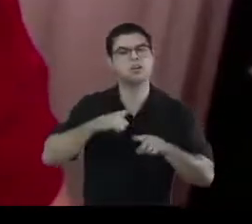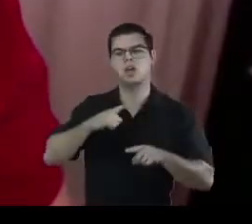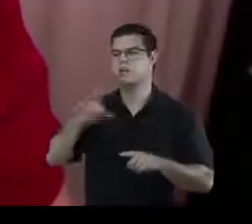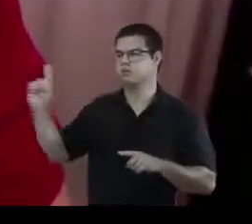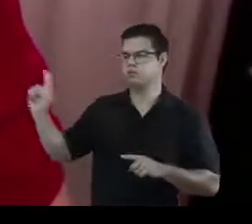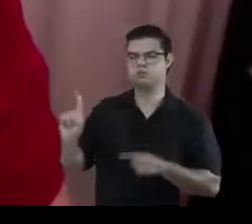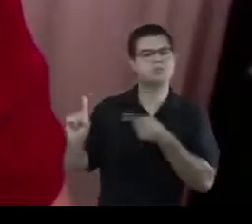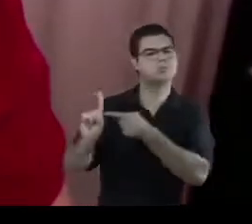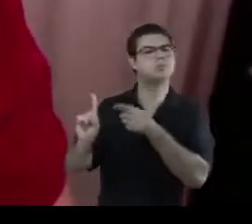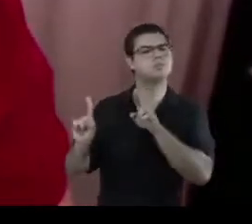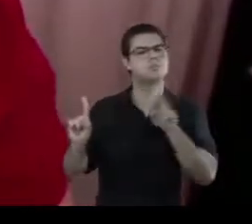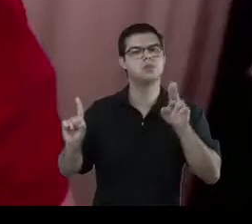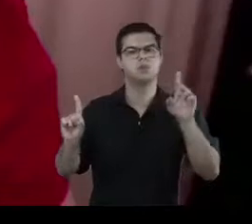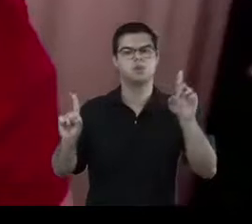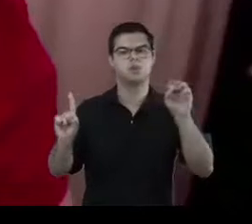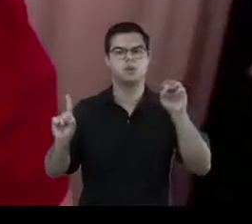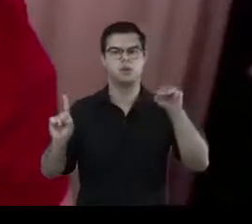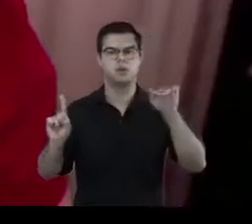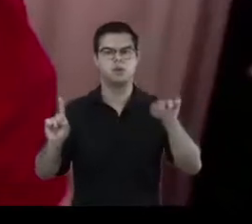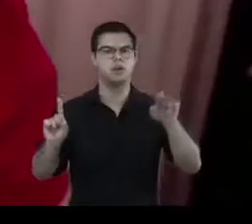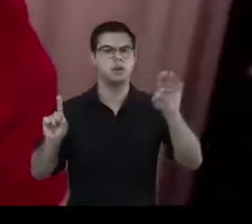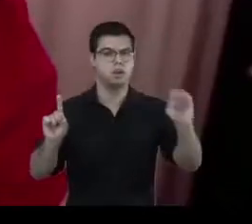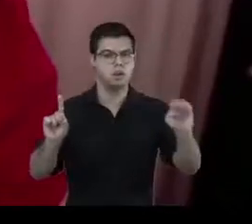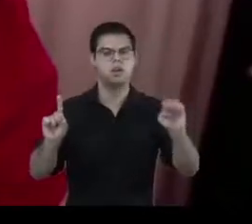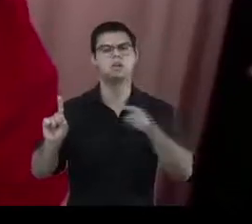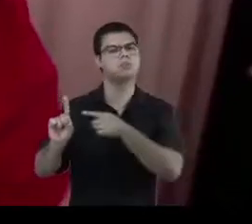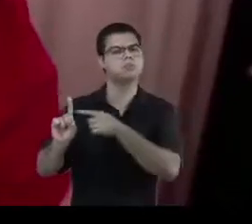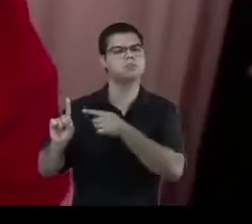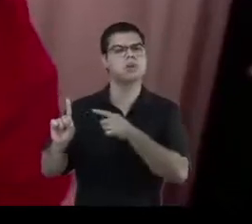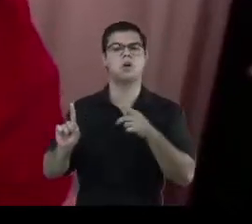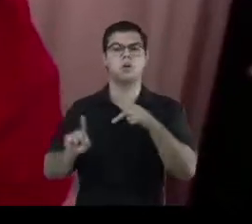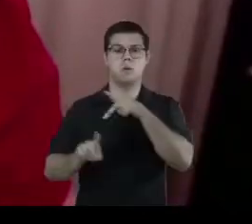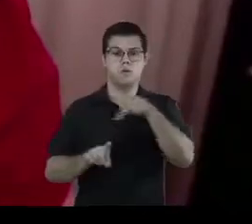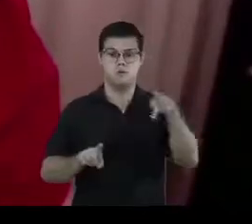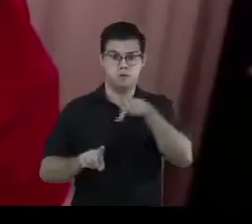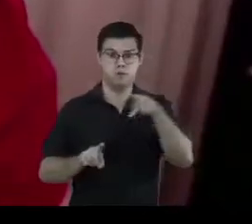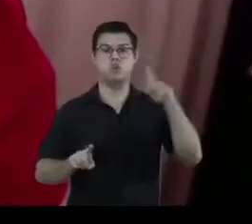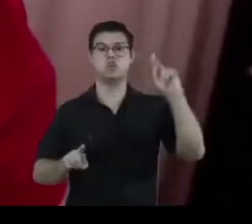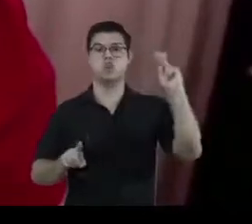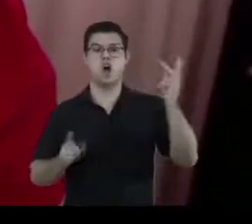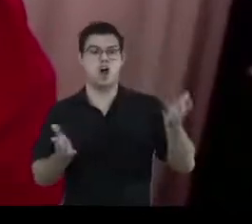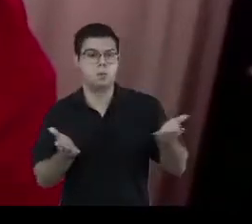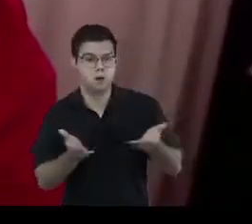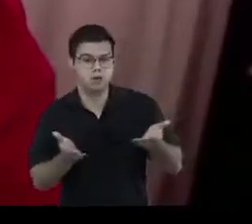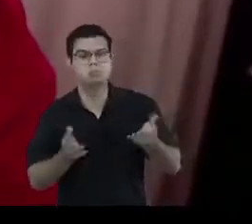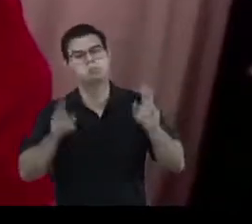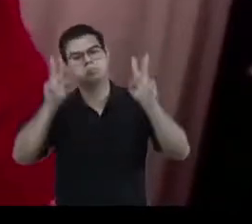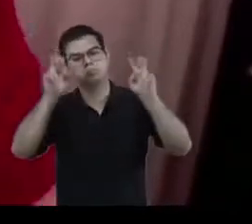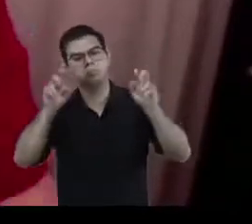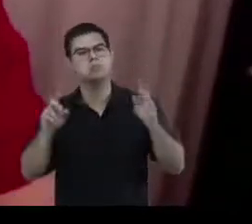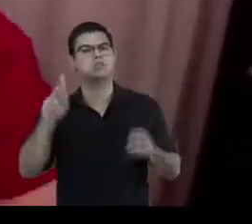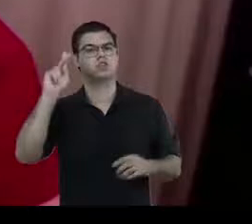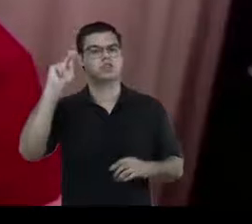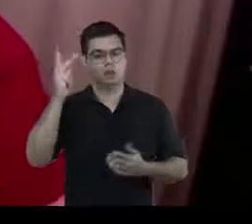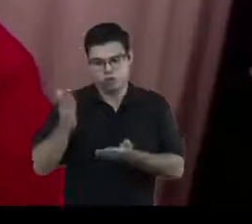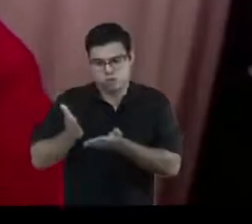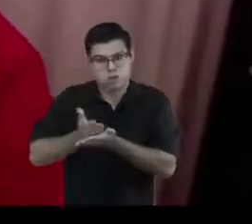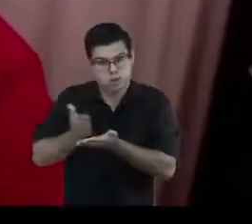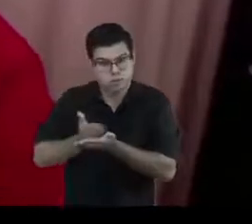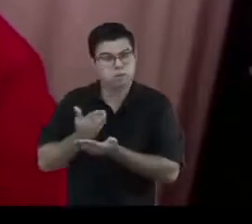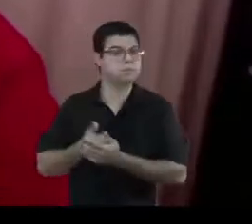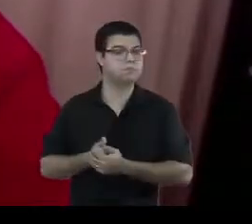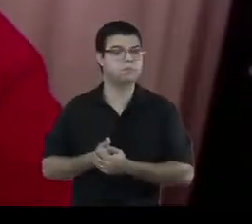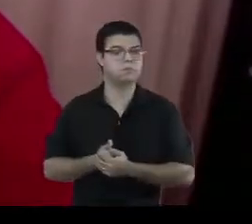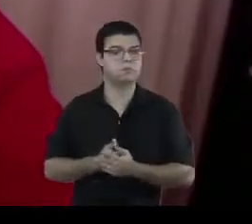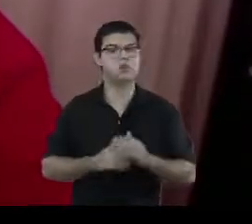do doutor Dominique Varry, que é professor emérito de História Moderna, História do Livro e das Bibliotecas, na